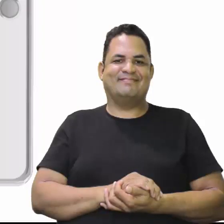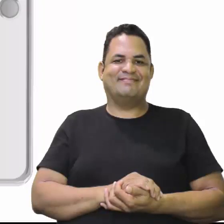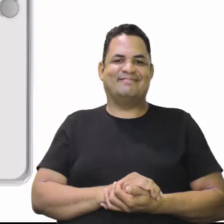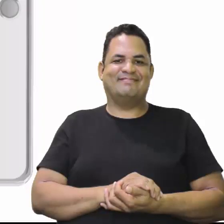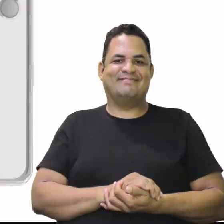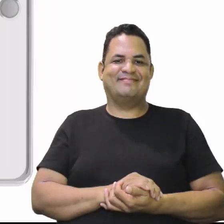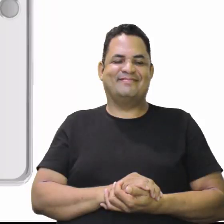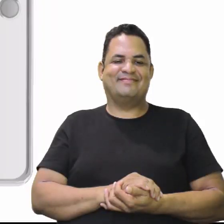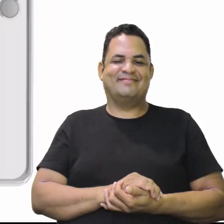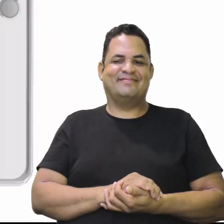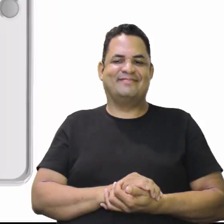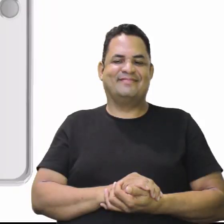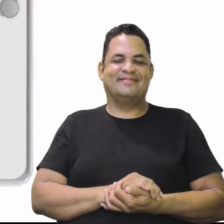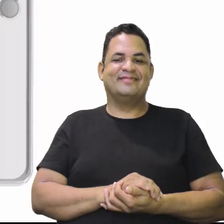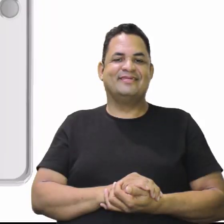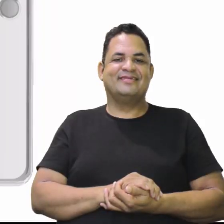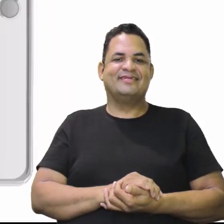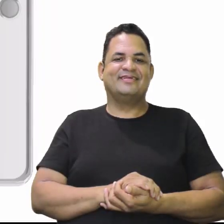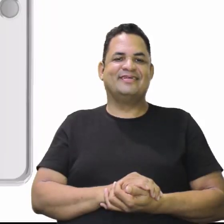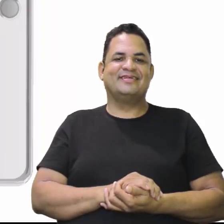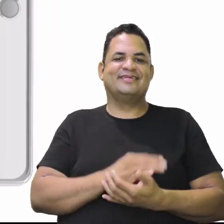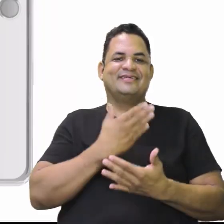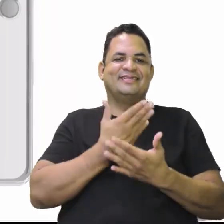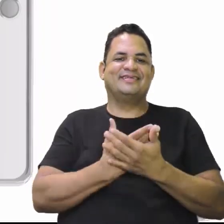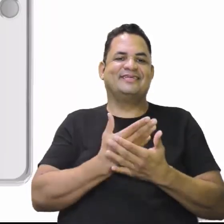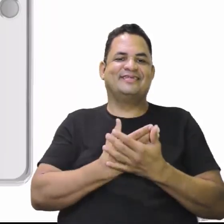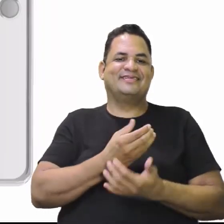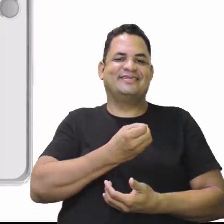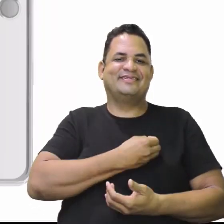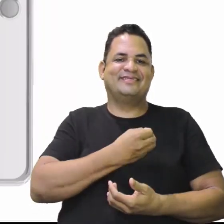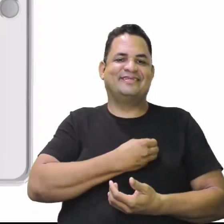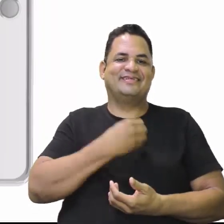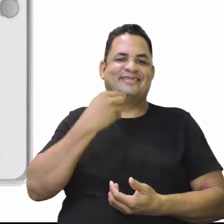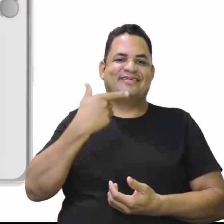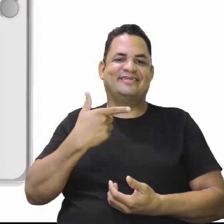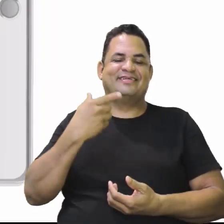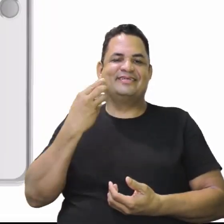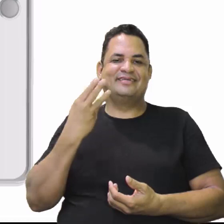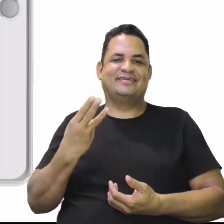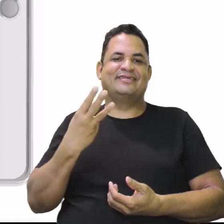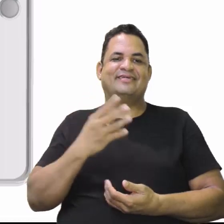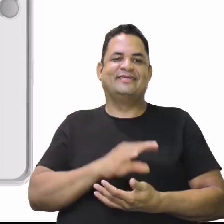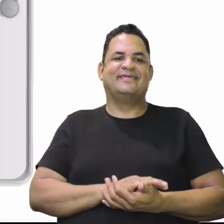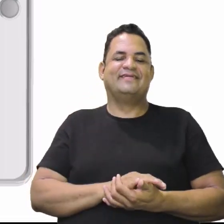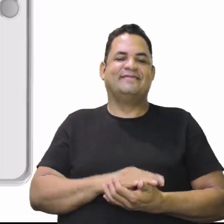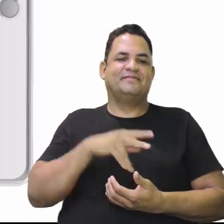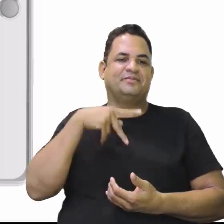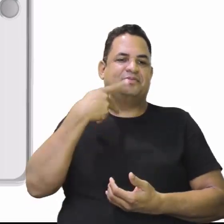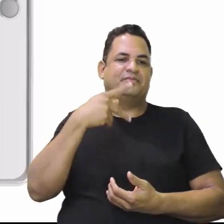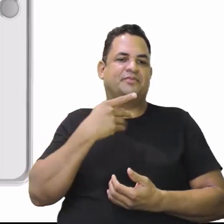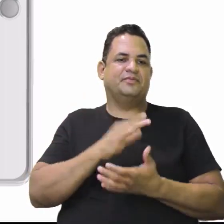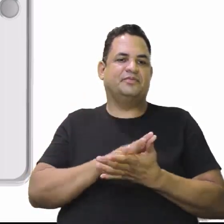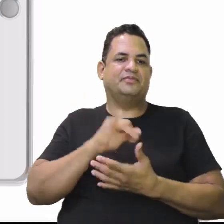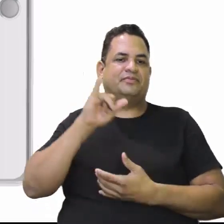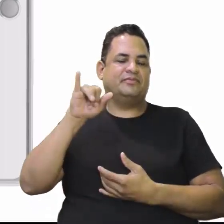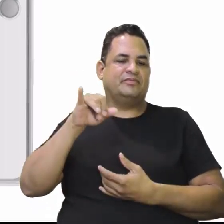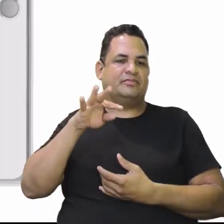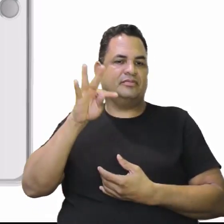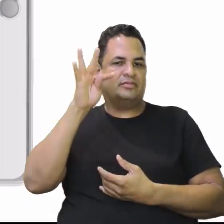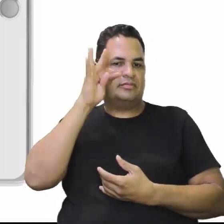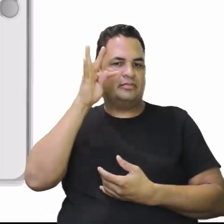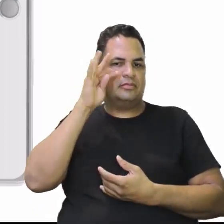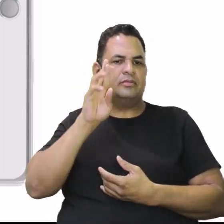Então, nós temos aí, ó, a aula 23. A aula 23 fala de Jorge Teixeira de Oliveira.